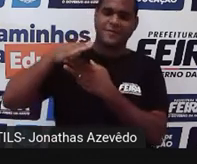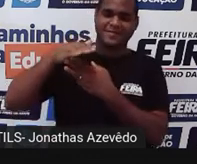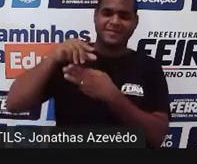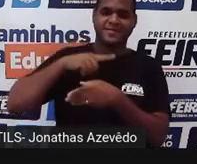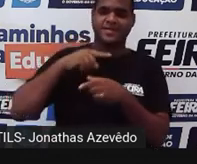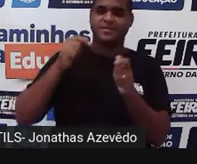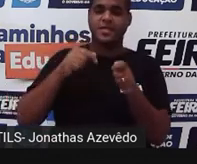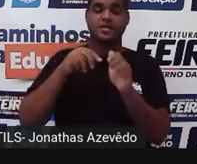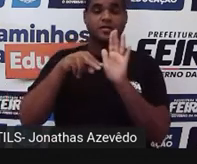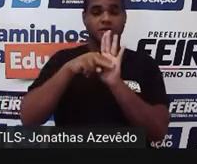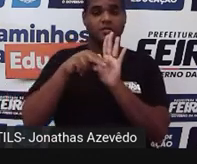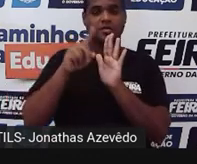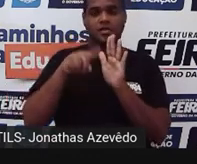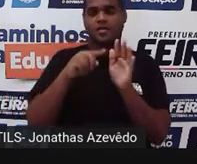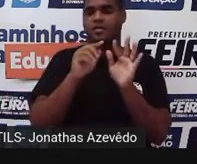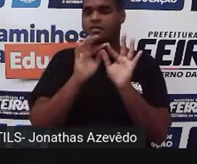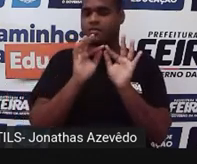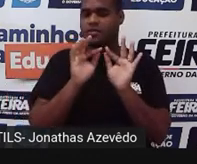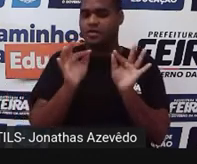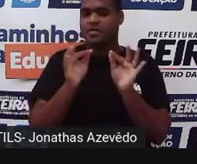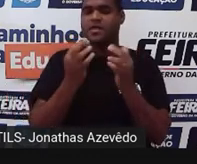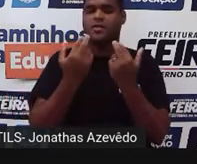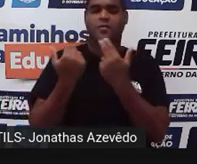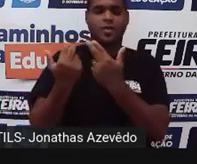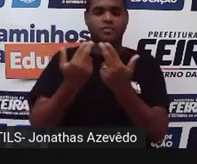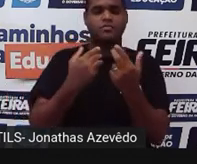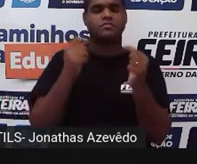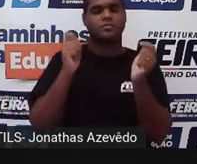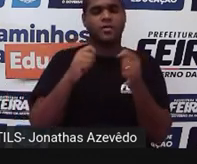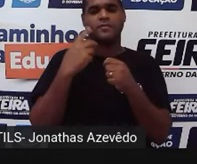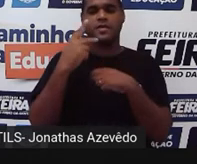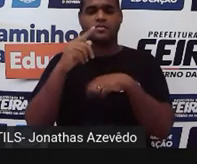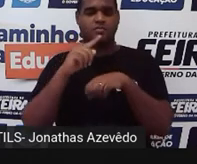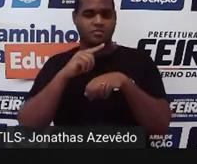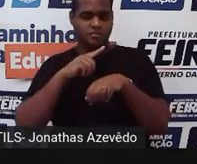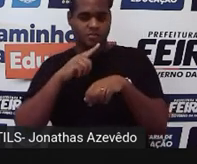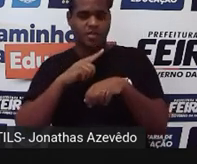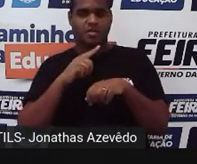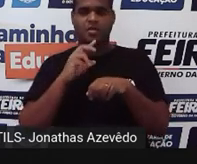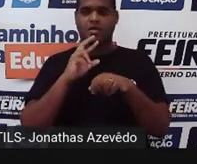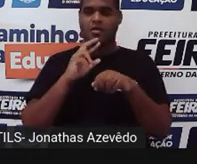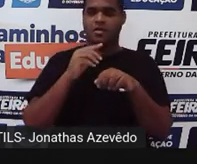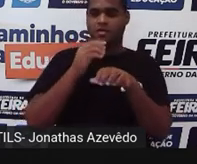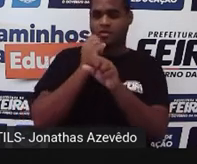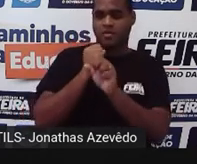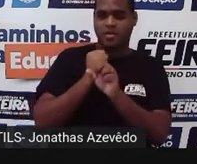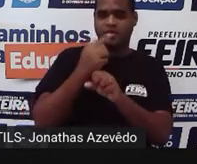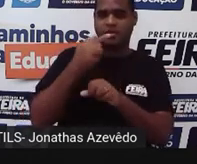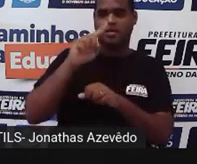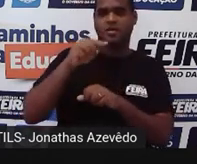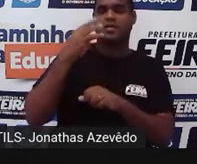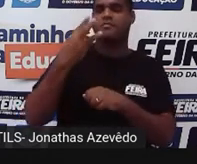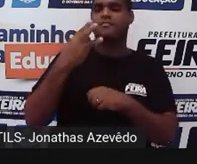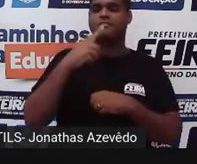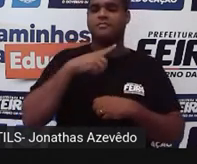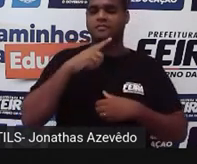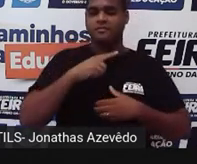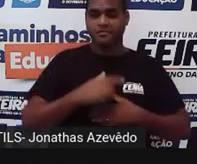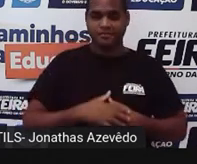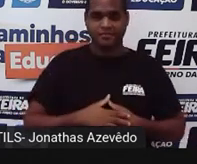as notas sendo iguais, você estava tirando uma nota de 7,3. Tá bom?